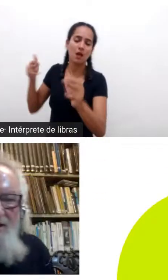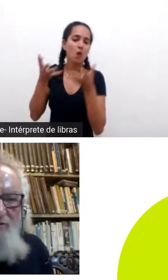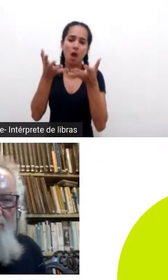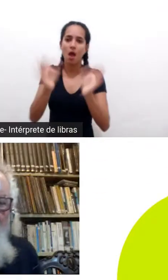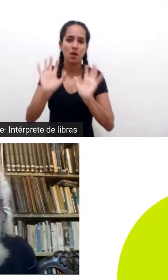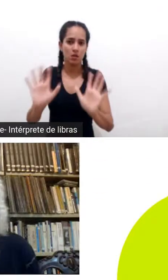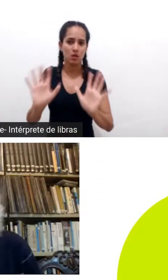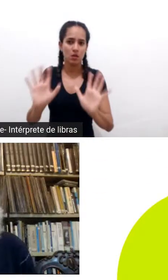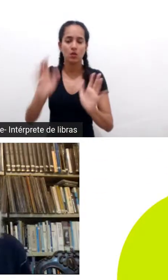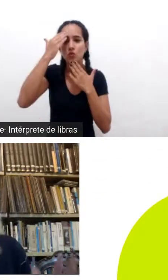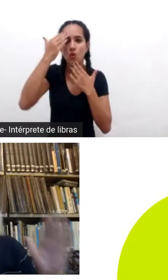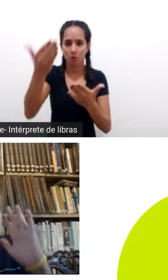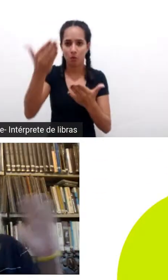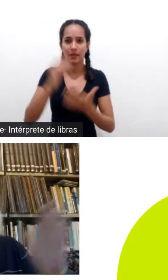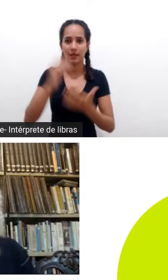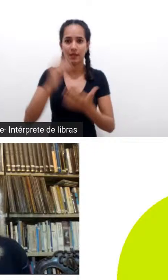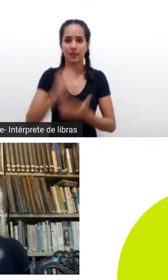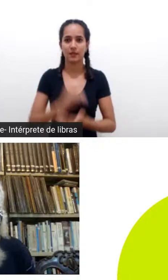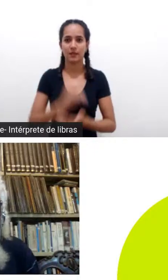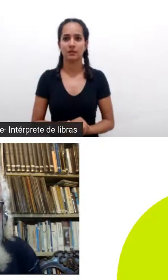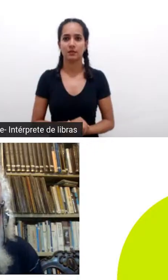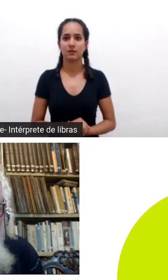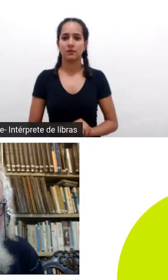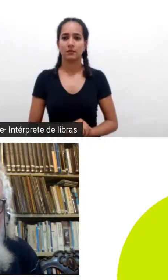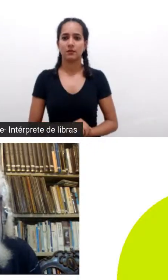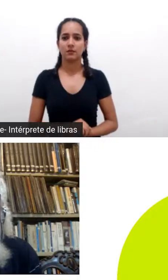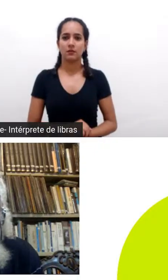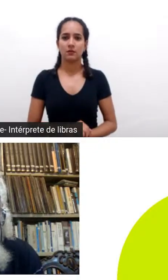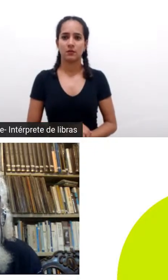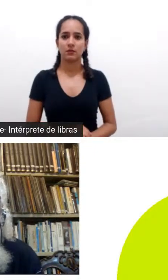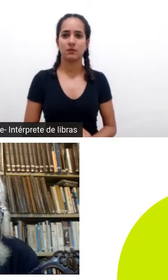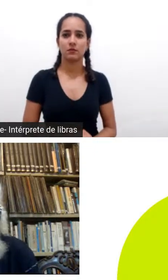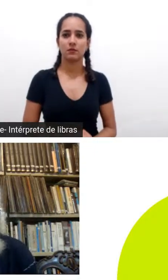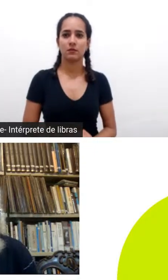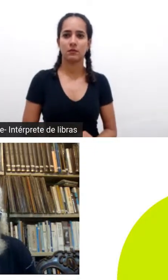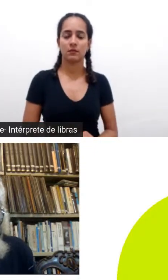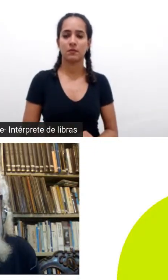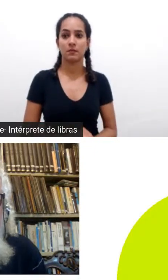perfeito Ivan acertou no tempo ia começar a te perturbar